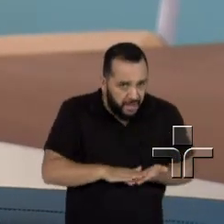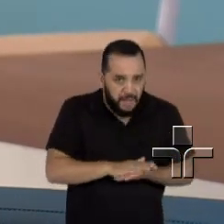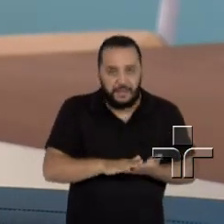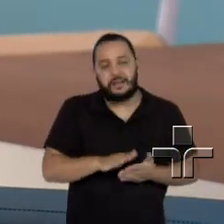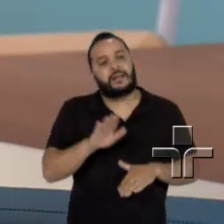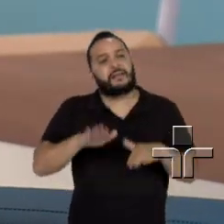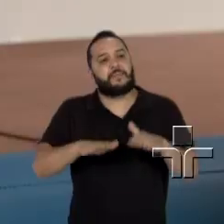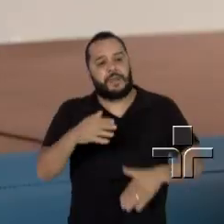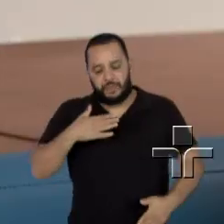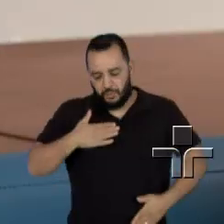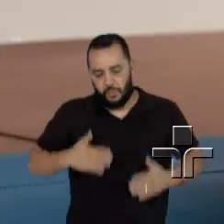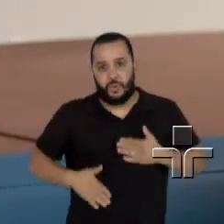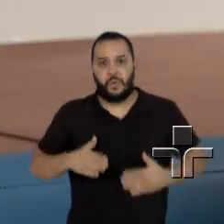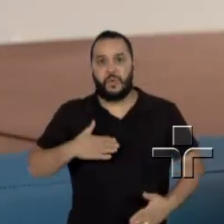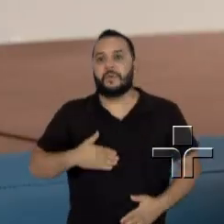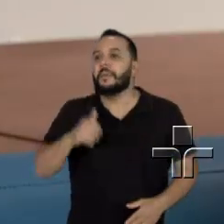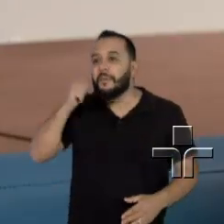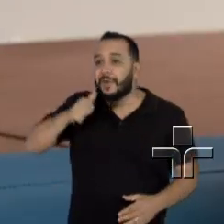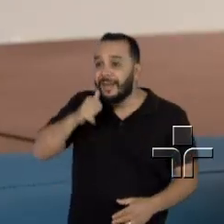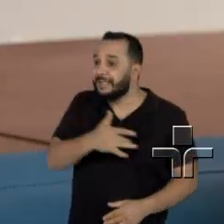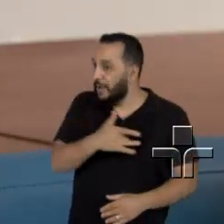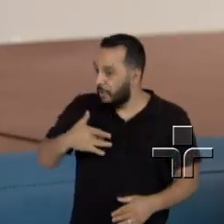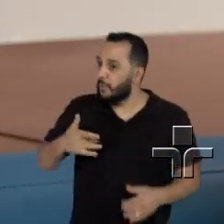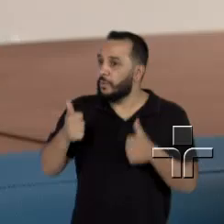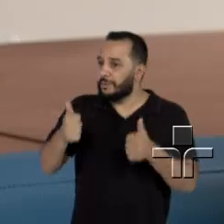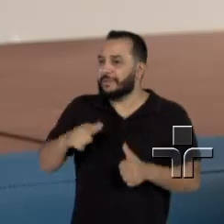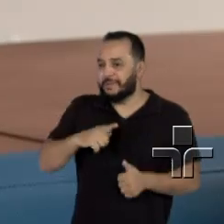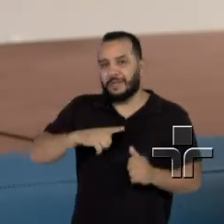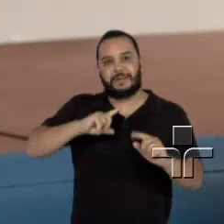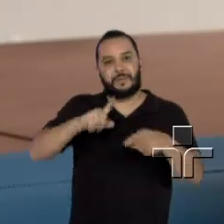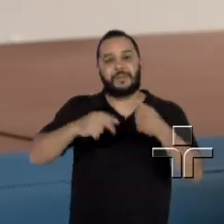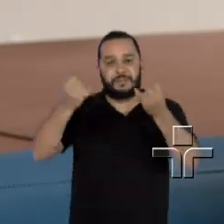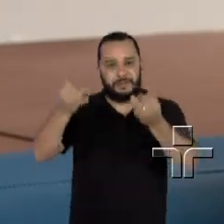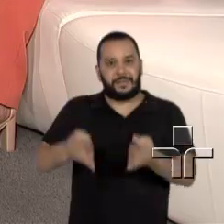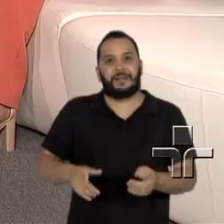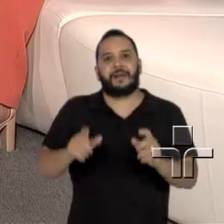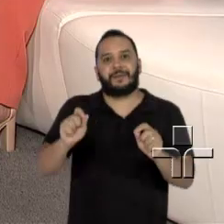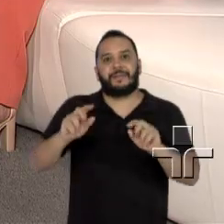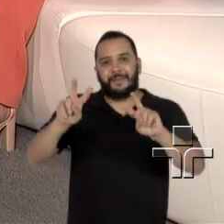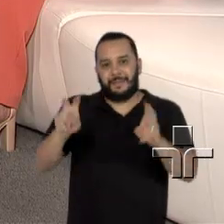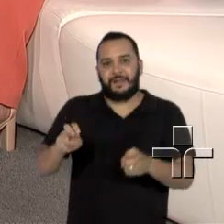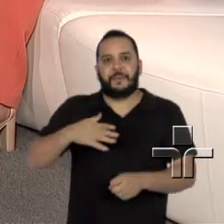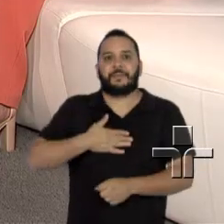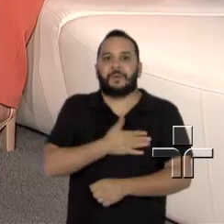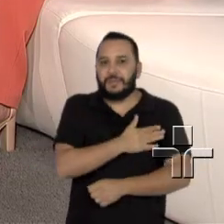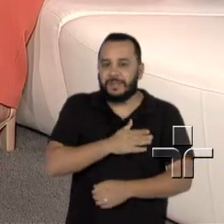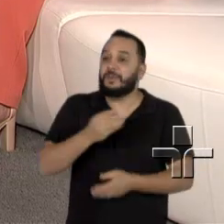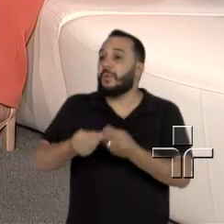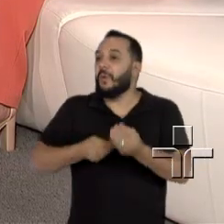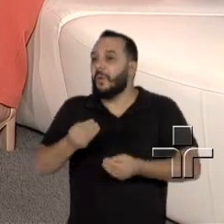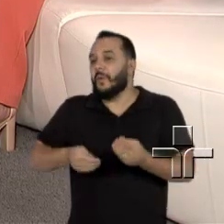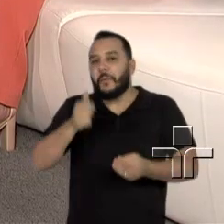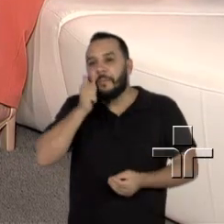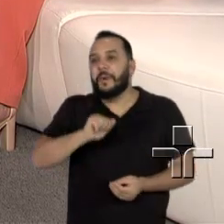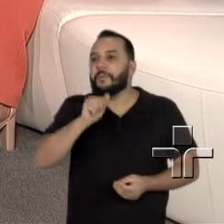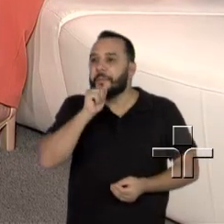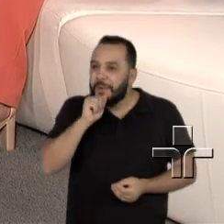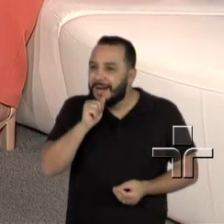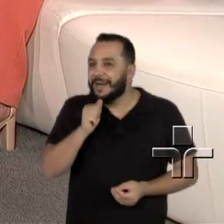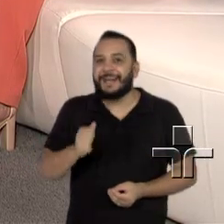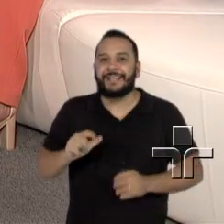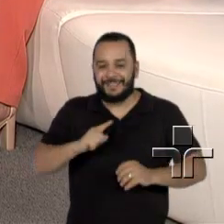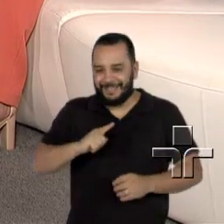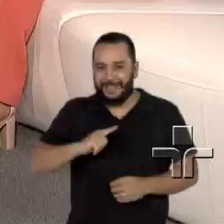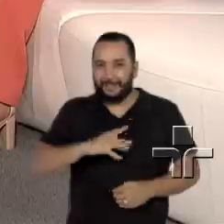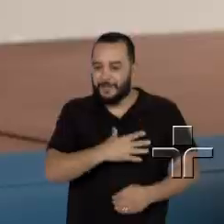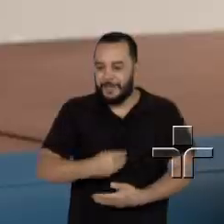uma reação. Então, e se a mulher está com saúde, daqui a pouco a gente fala até mais sobre essa questão do preconceito, como é que é ser uma mãe de crianças pequenas.